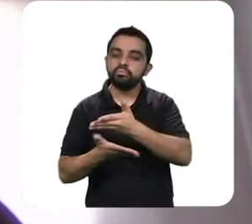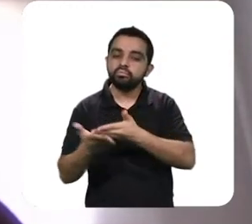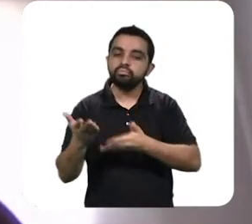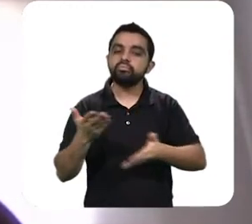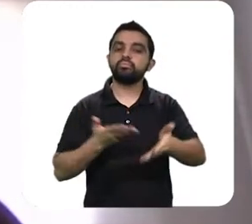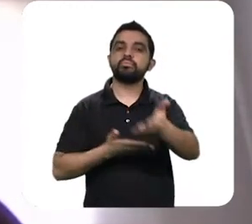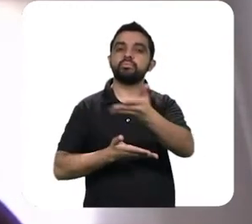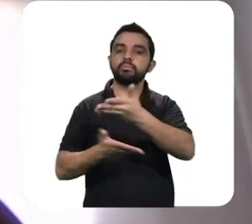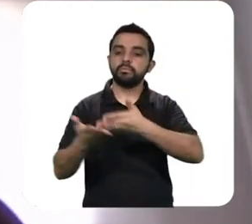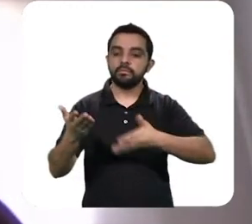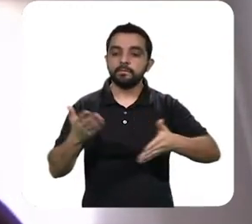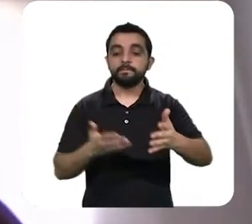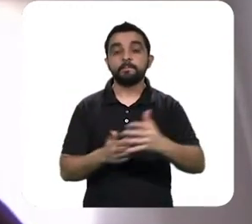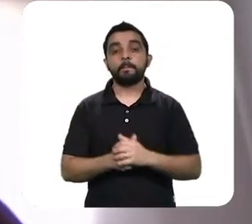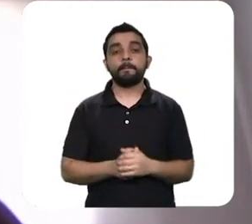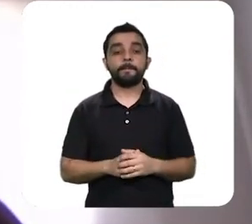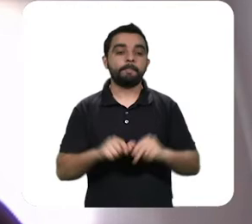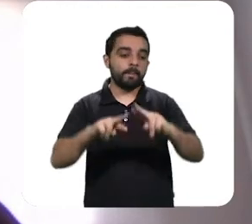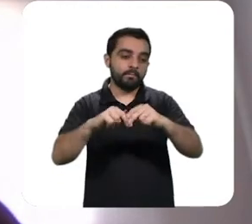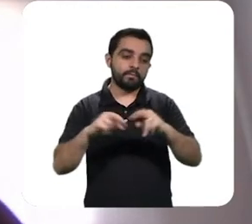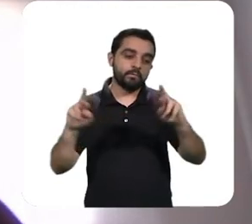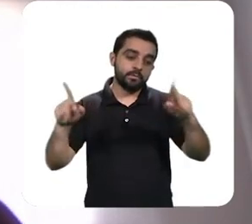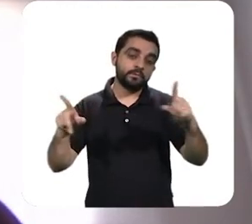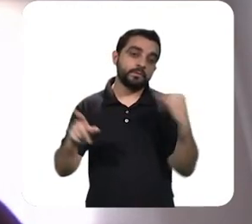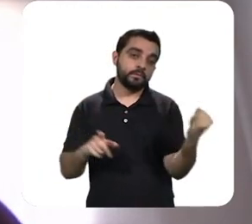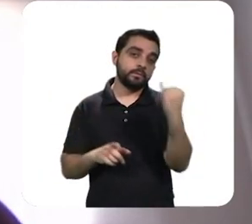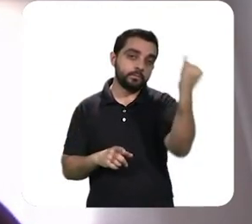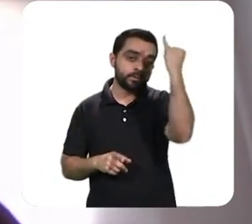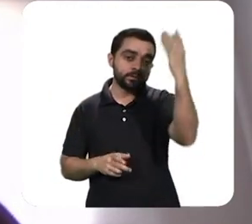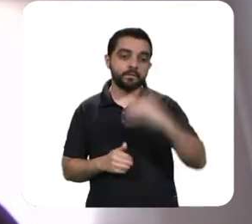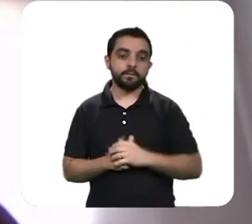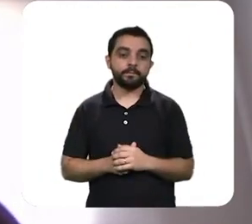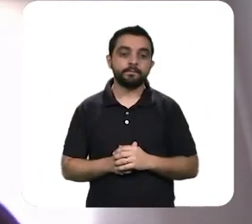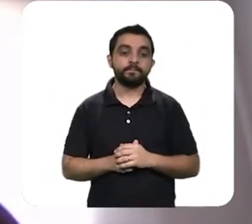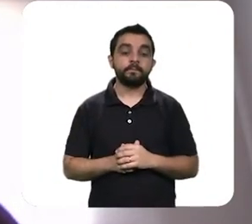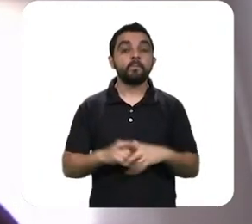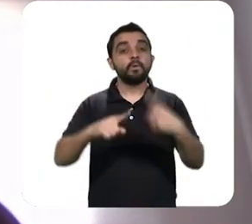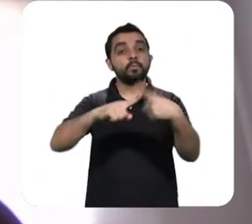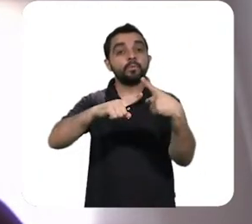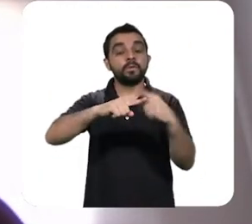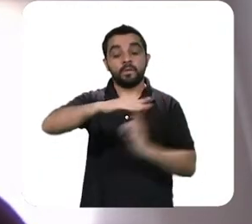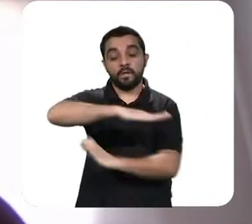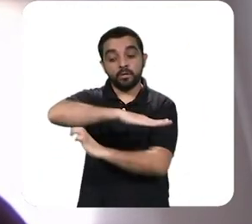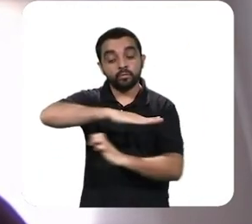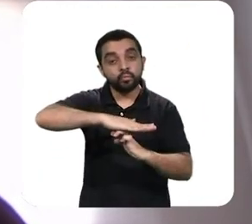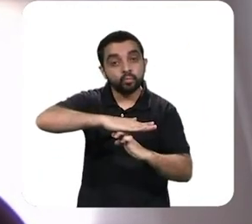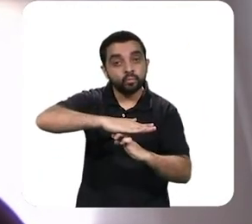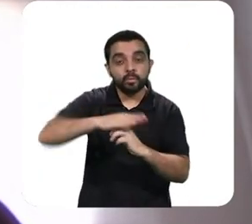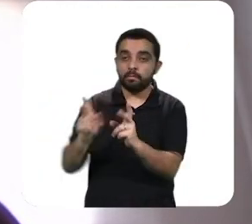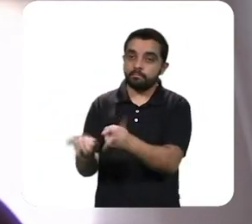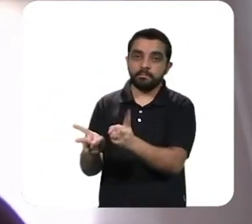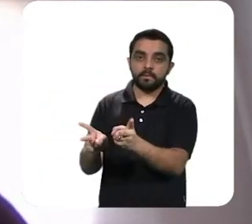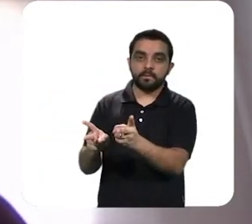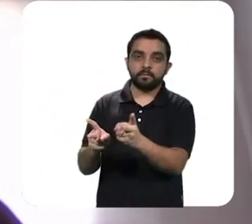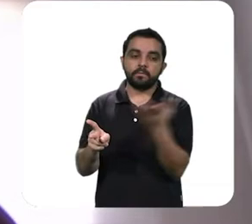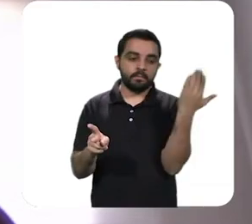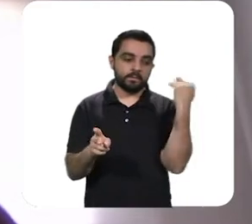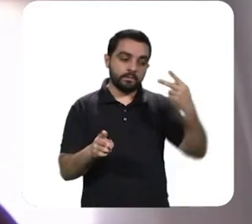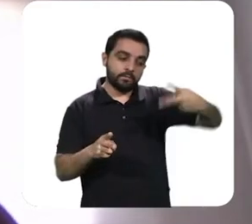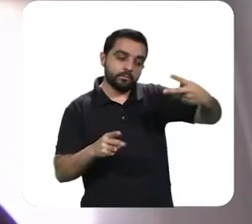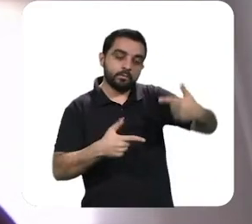então essa é uma diferença que eu acho que é relevante uma vez que a gente não tem uma destruição do capital a